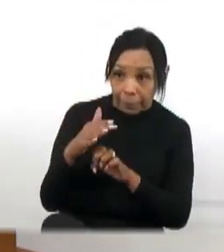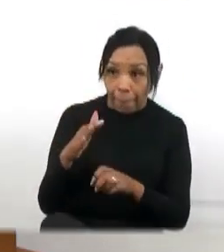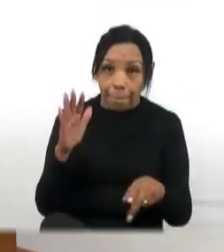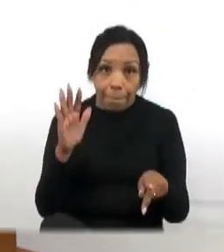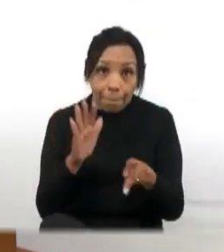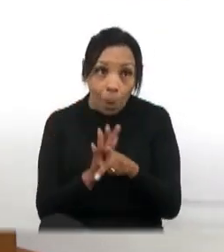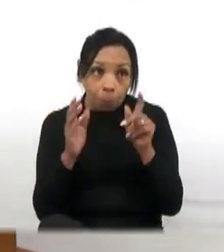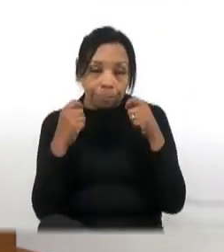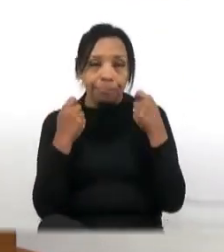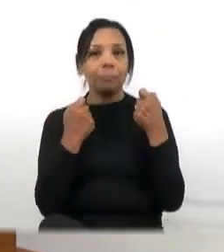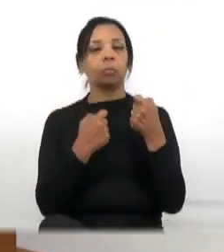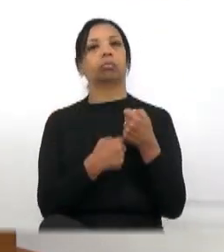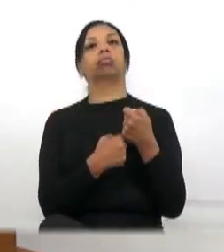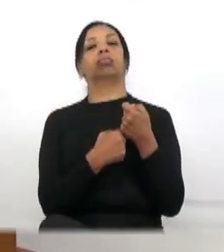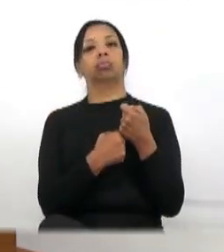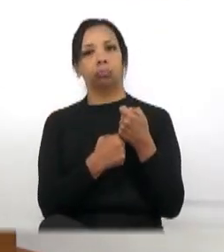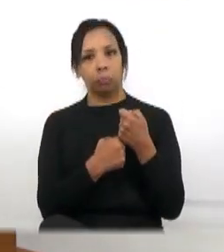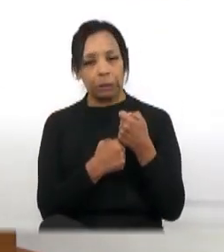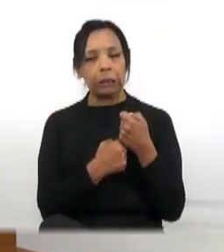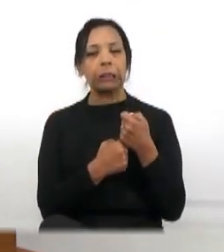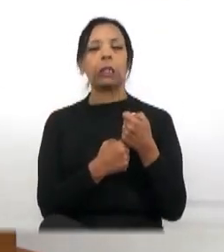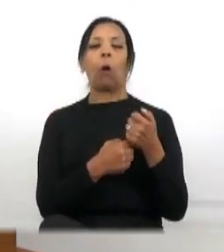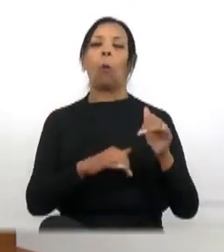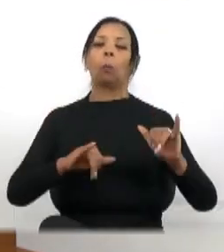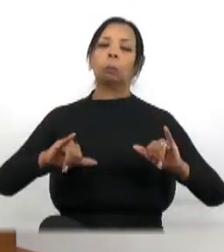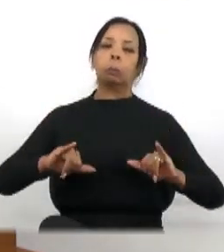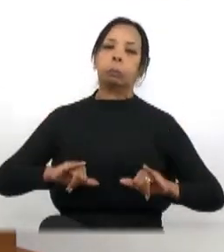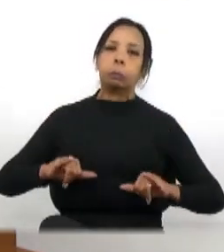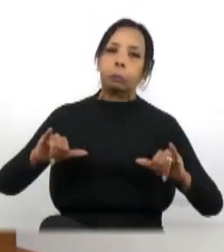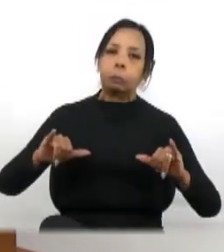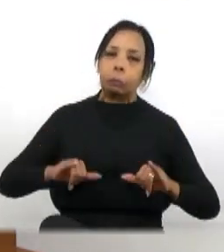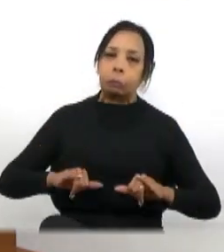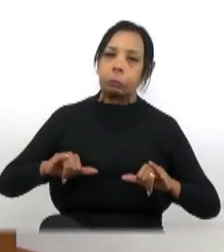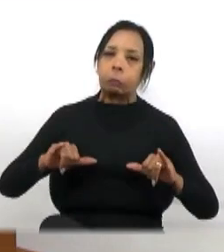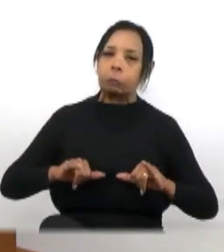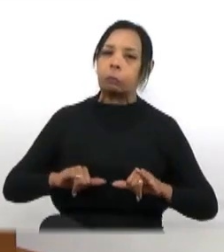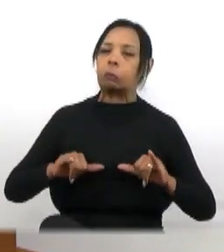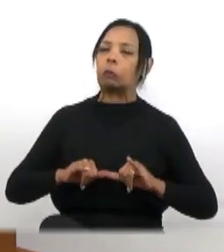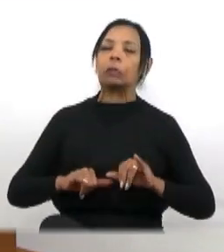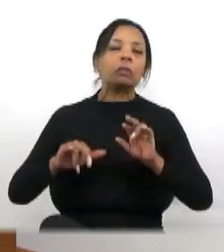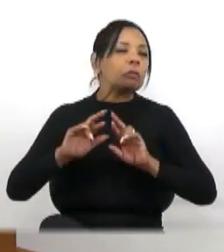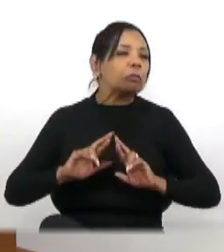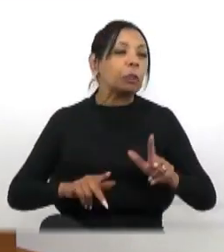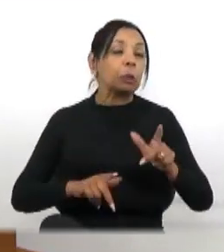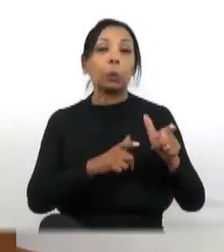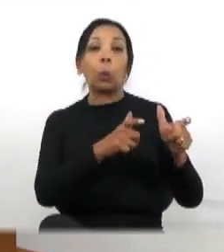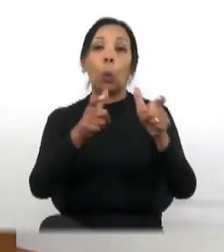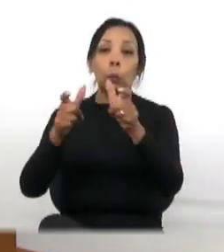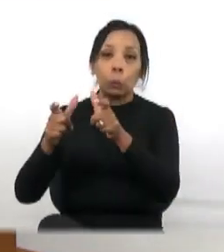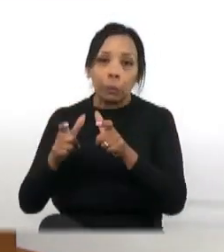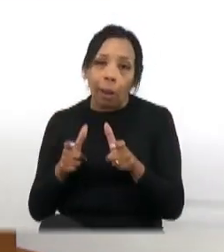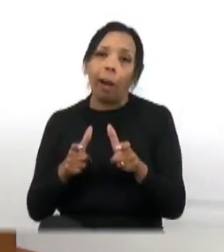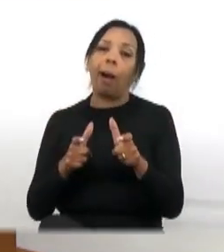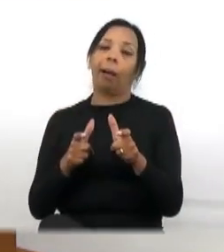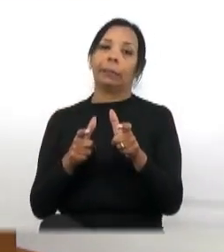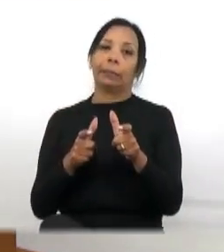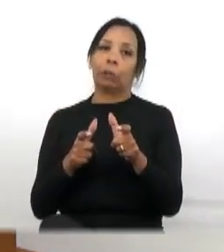pena. Pena como em nenhuma outra cidade, acredito eu, do mundo.